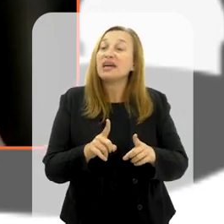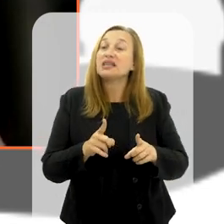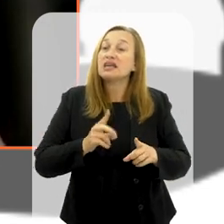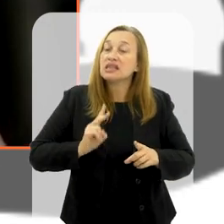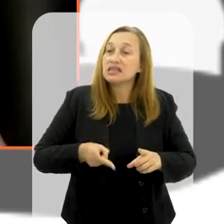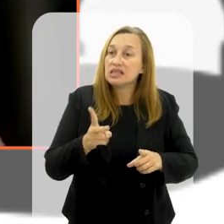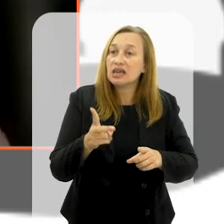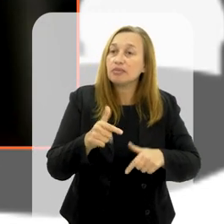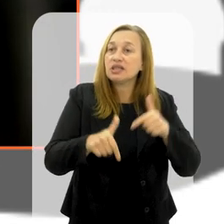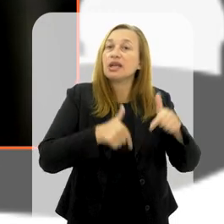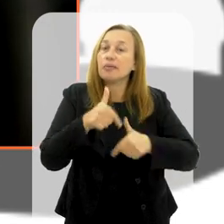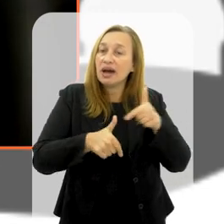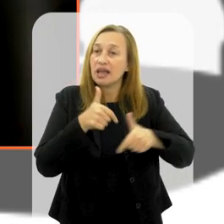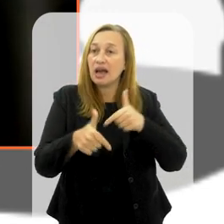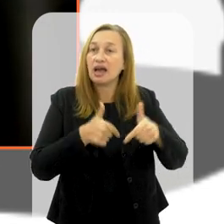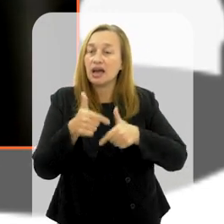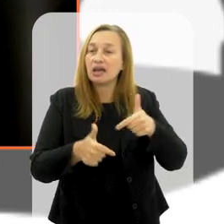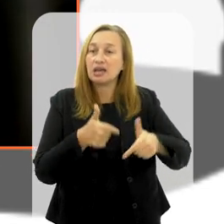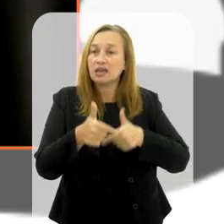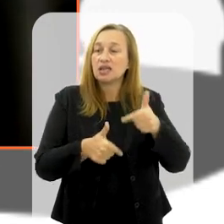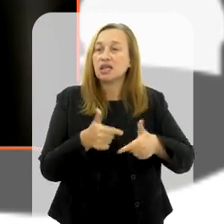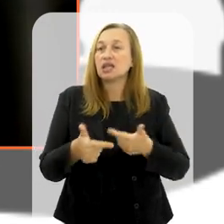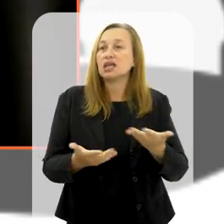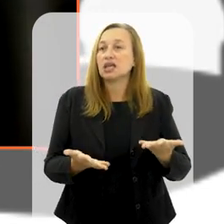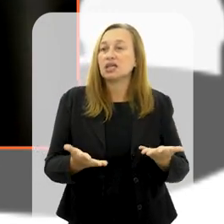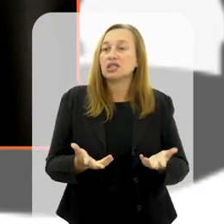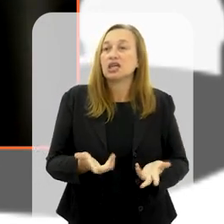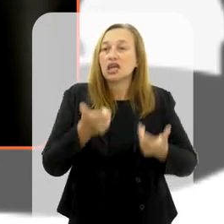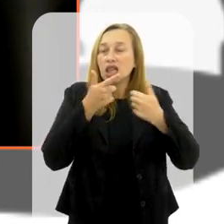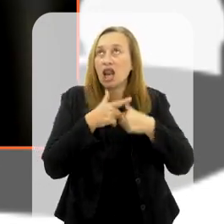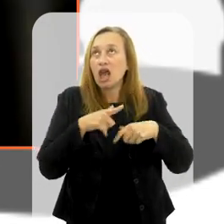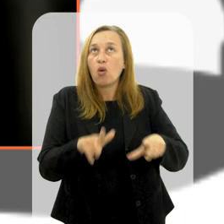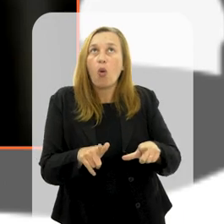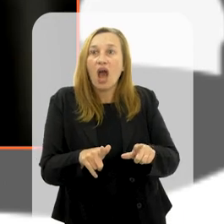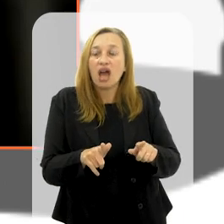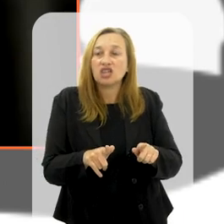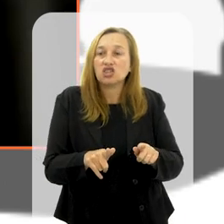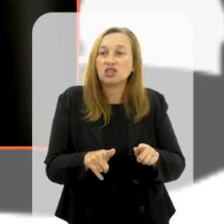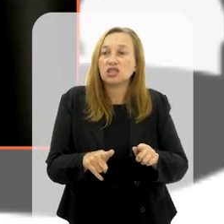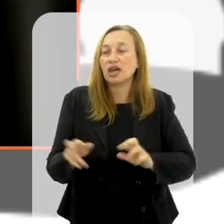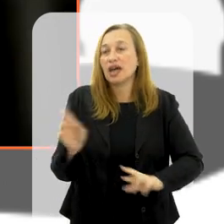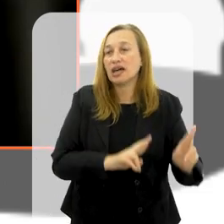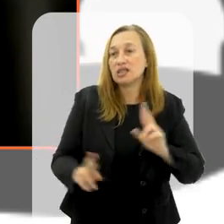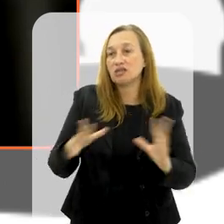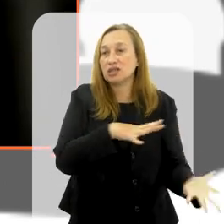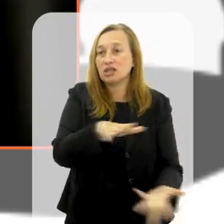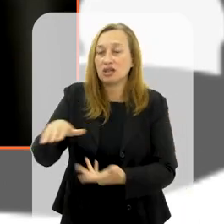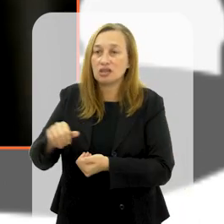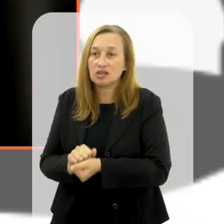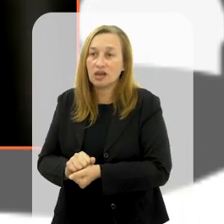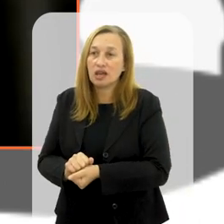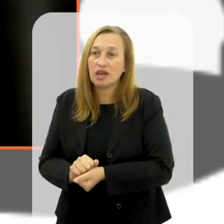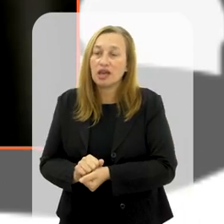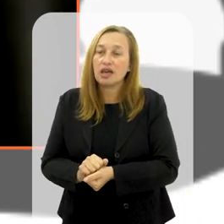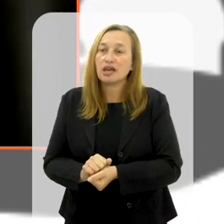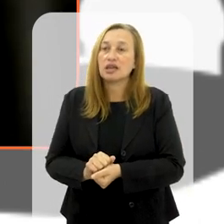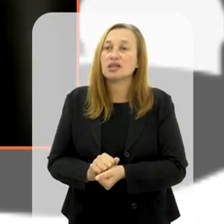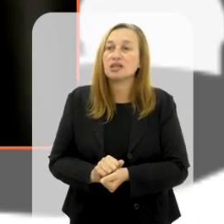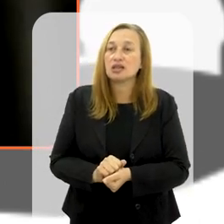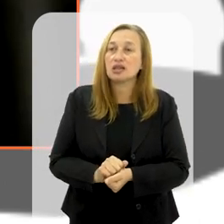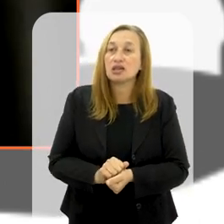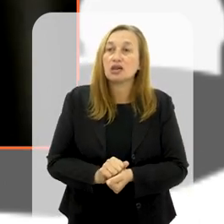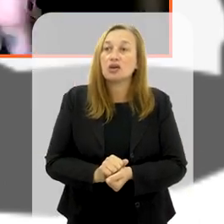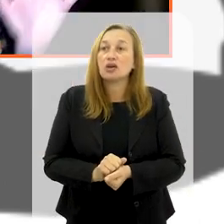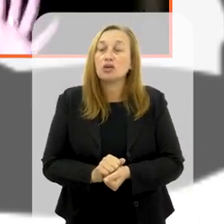vai sempre trabalhar de forma a tirar os chamados, na linguagem das relações internacionais, elefantes